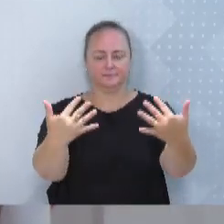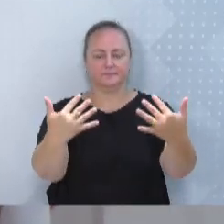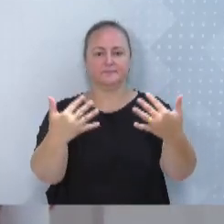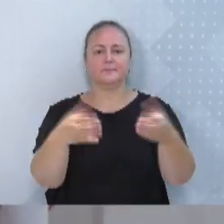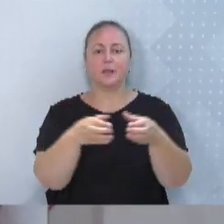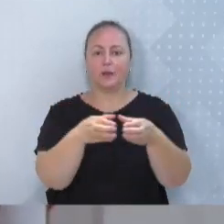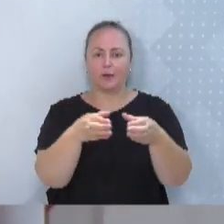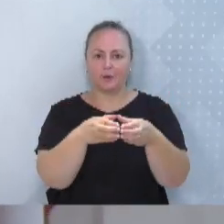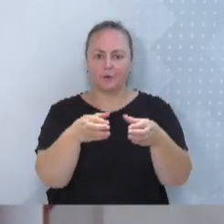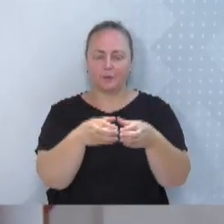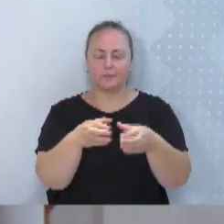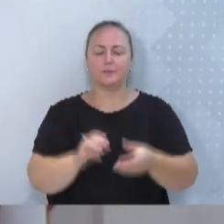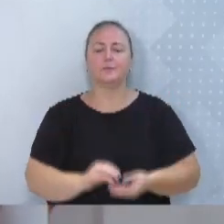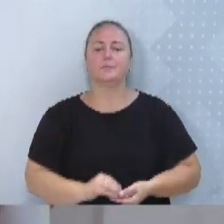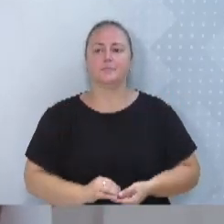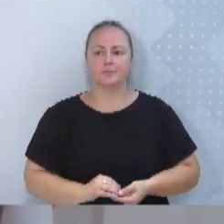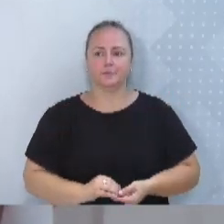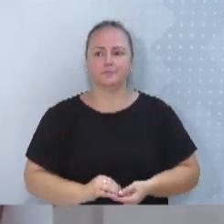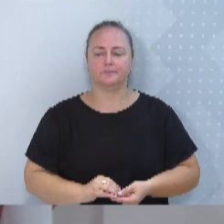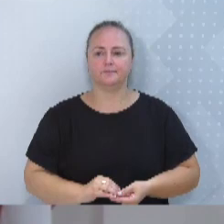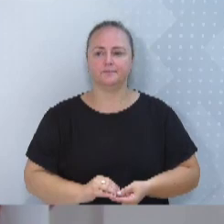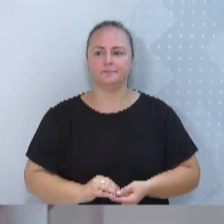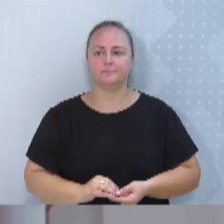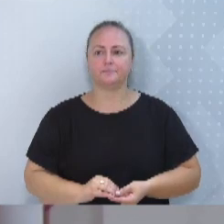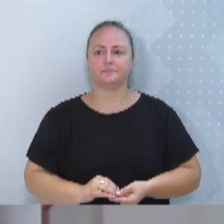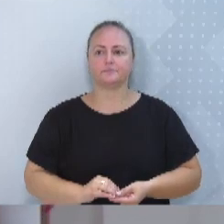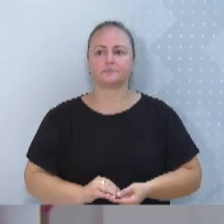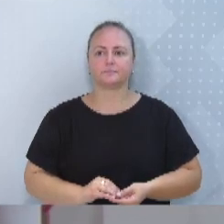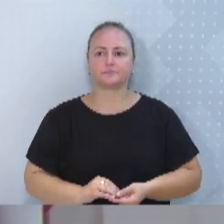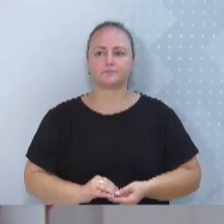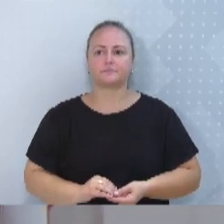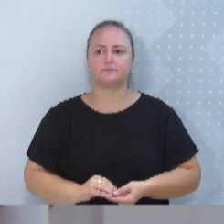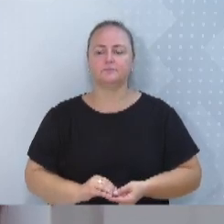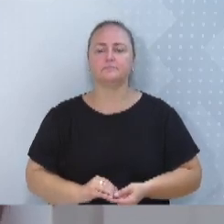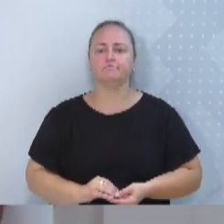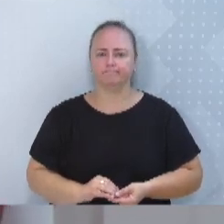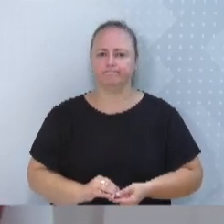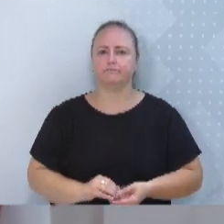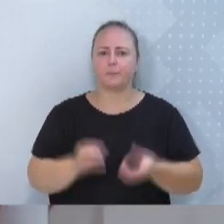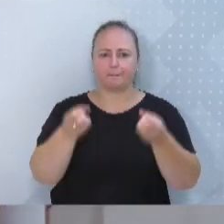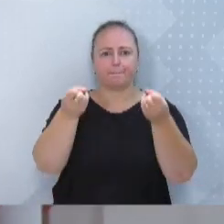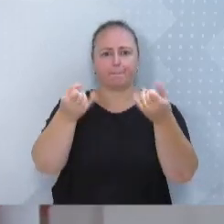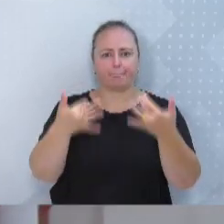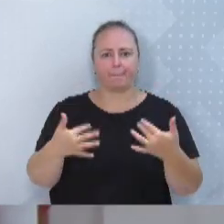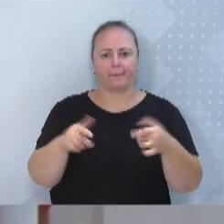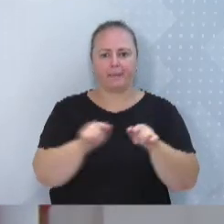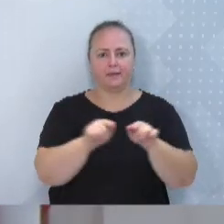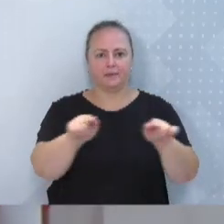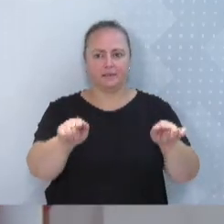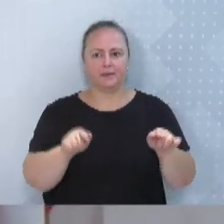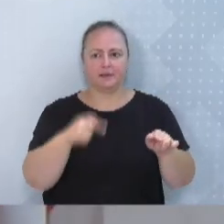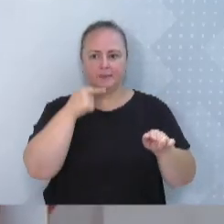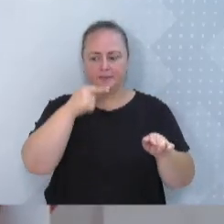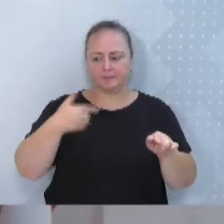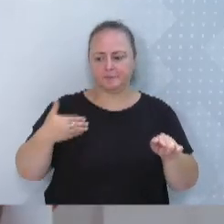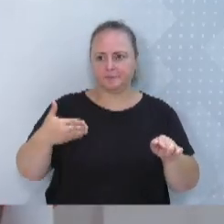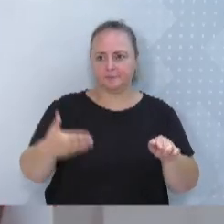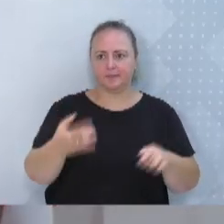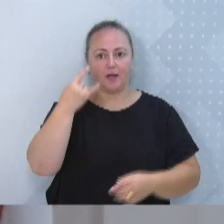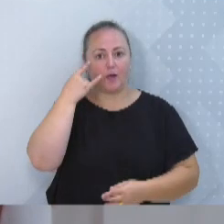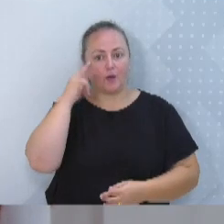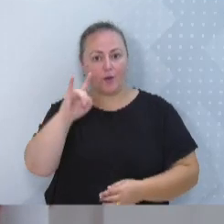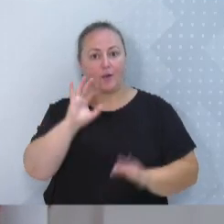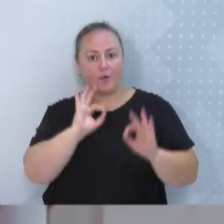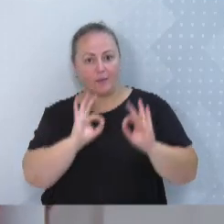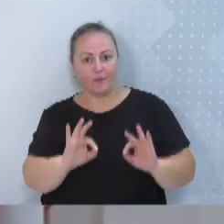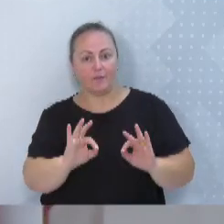assistem pela TVL e pelas redes sociais. Eu gostaria de relatar sobre a agenda do meu gabinete nesta última semana, e é última mesmo,